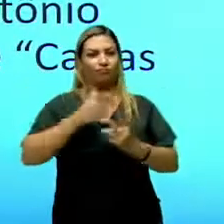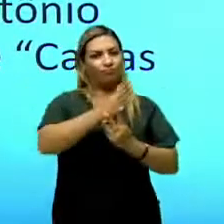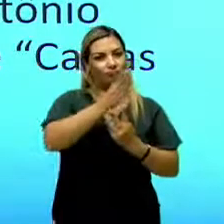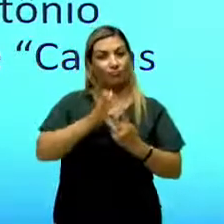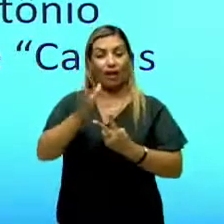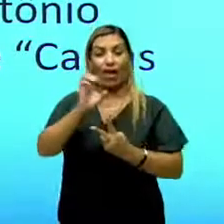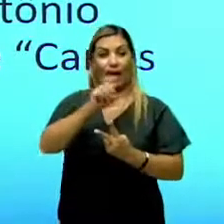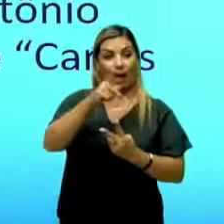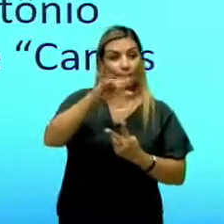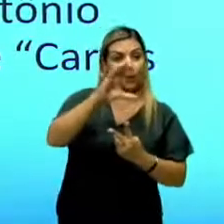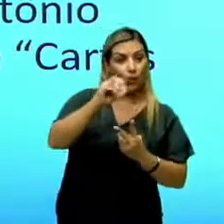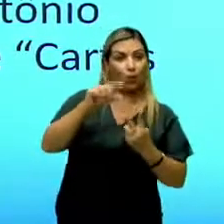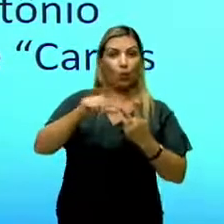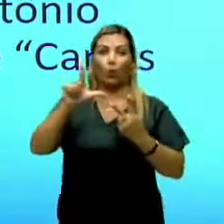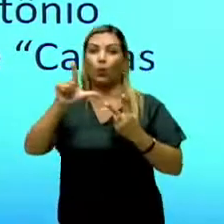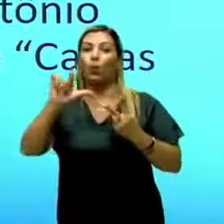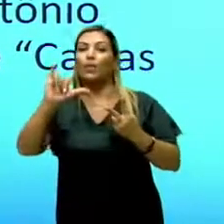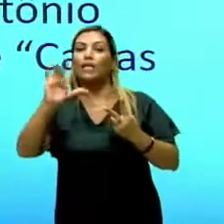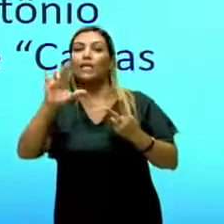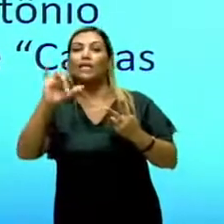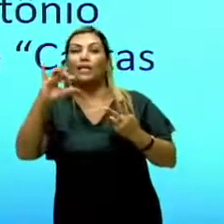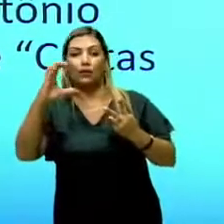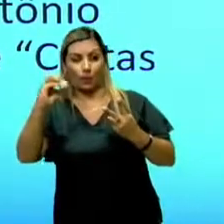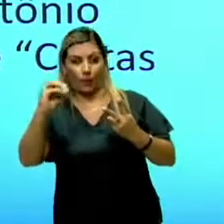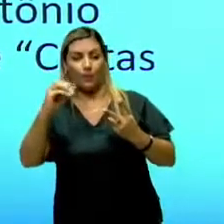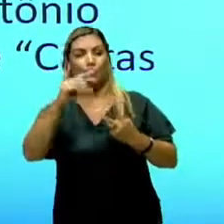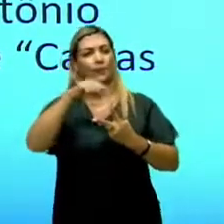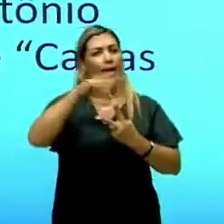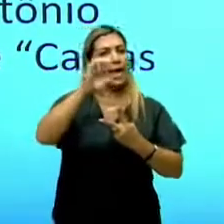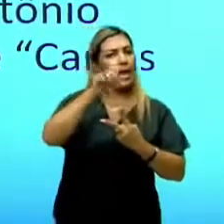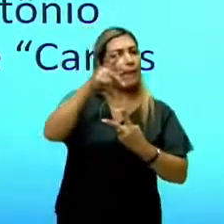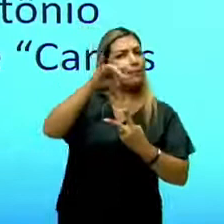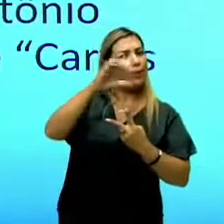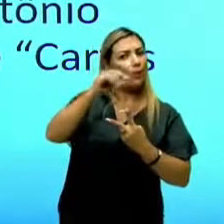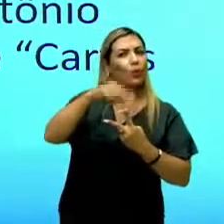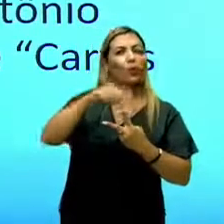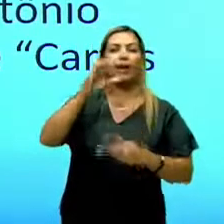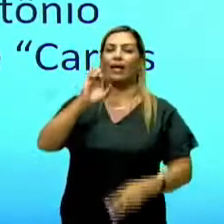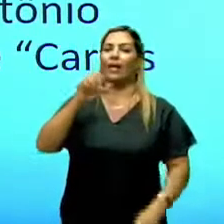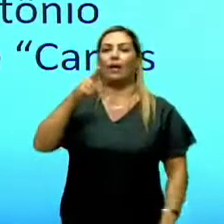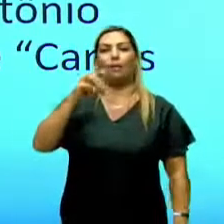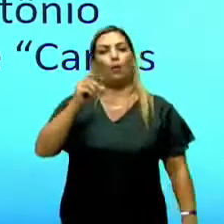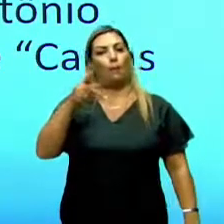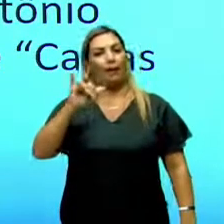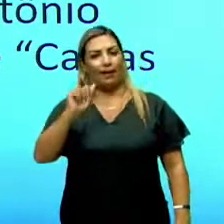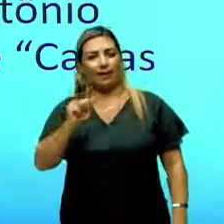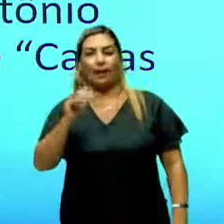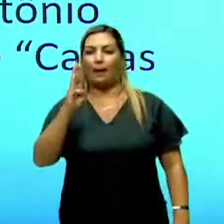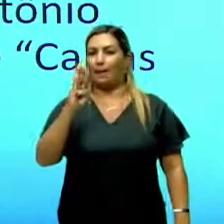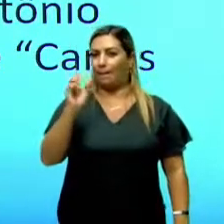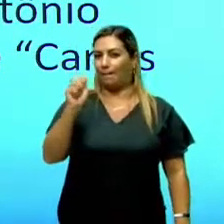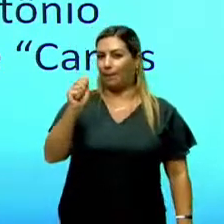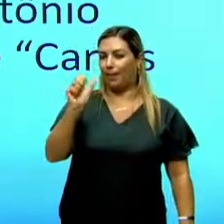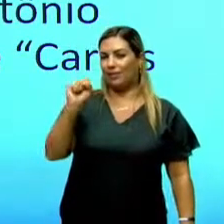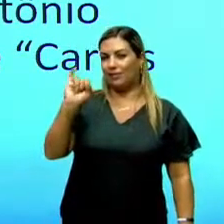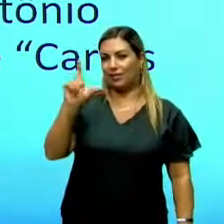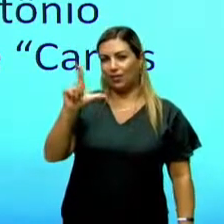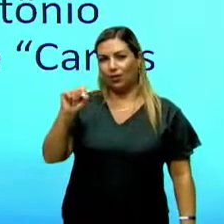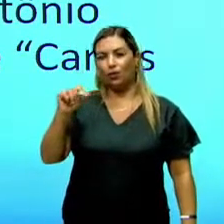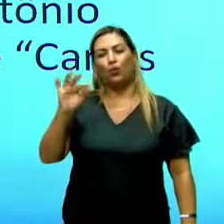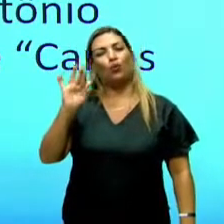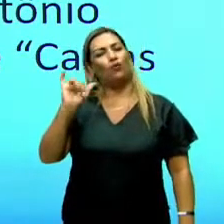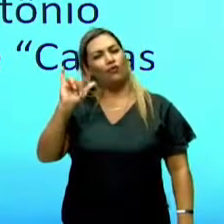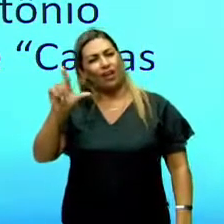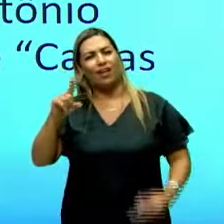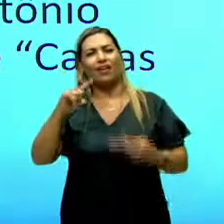épico e o lírico. Eu já disse que o épico são das epopeias, Basílio da Gama, com o Uruguai, Freire de Santa Rita